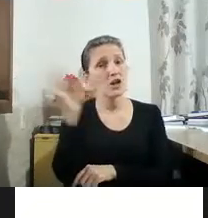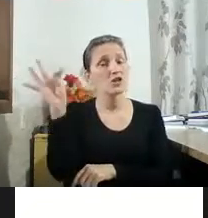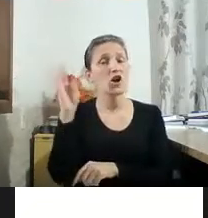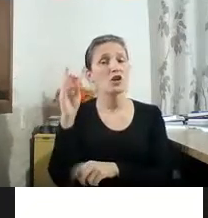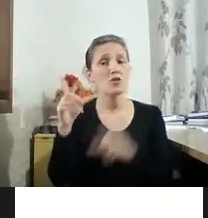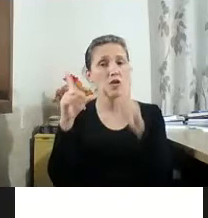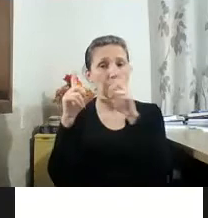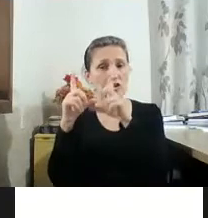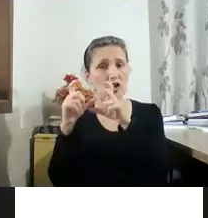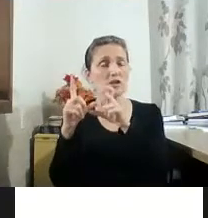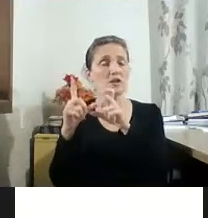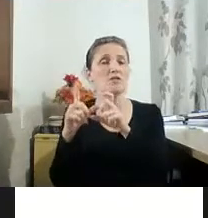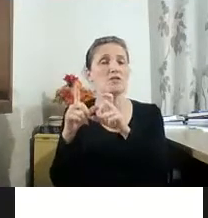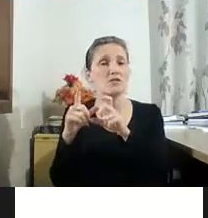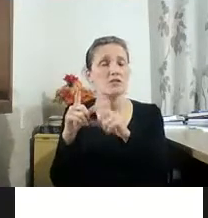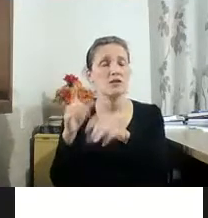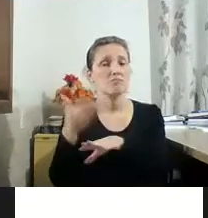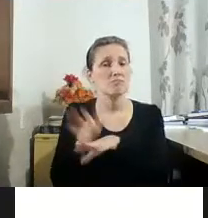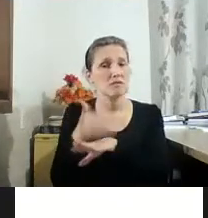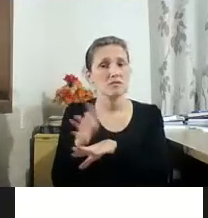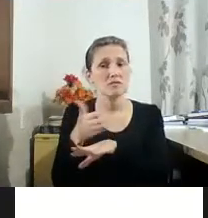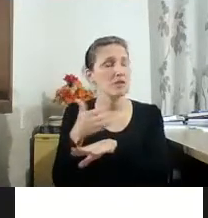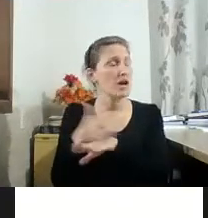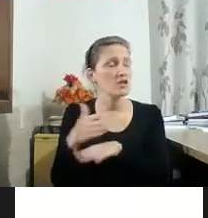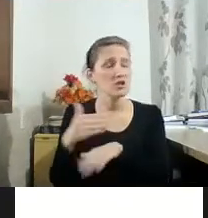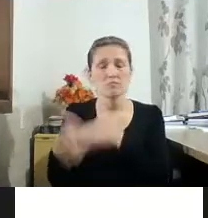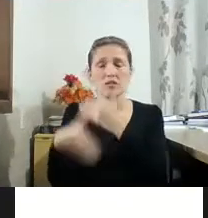nessa práxis que ele desenvolve.